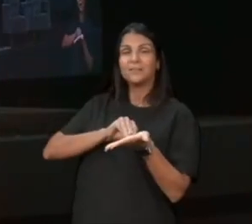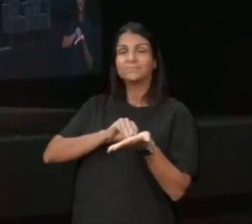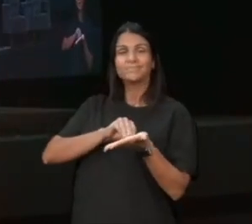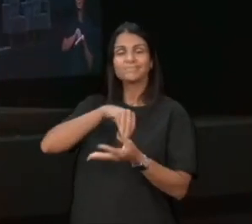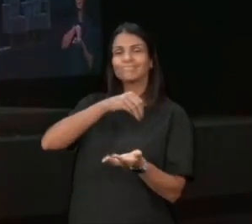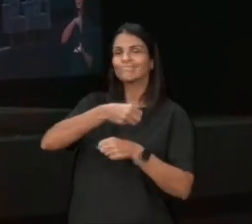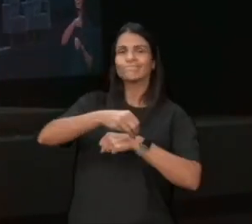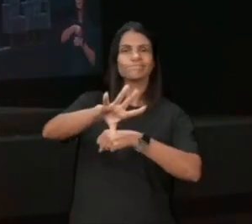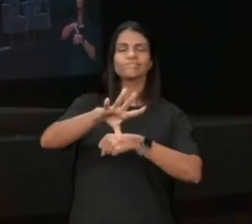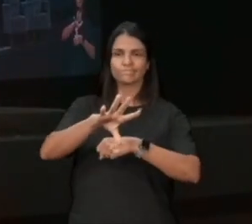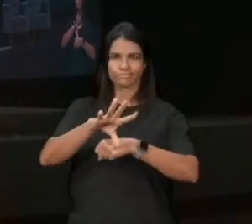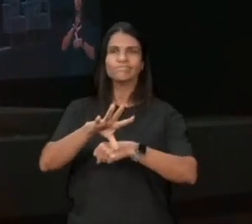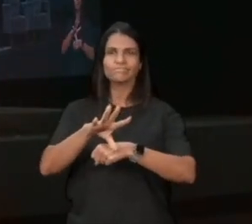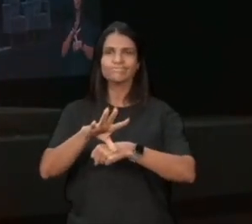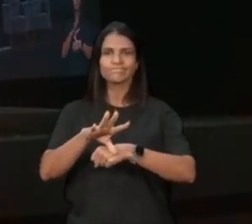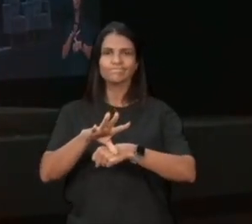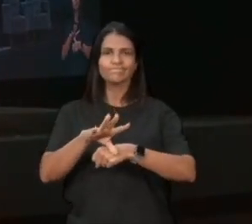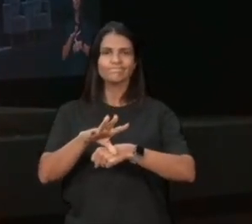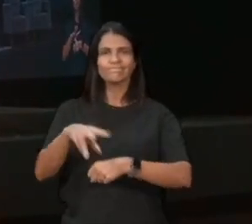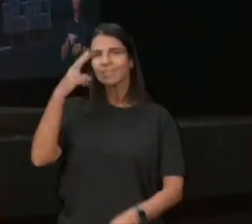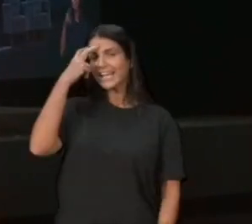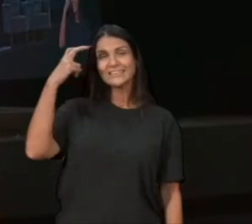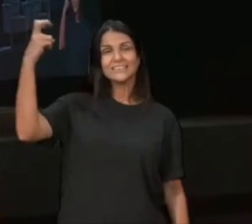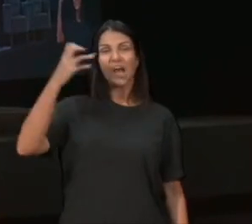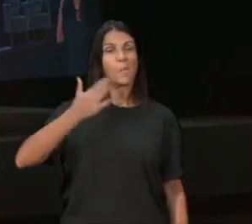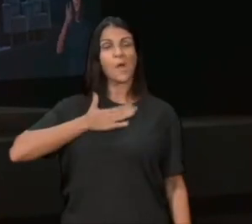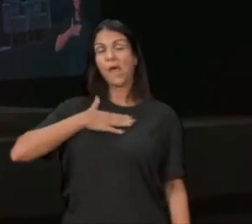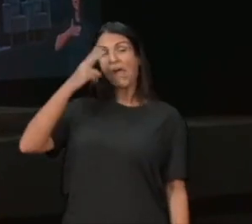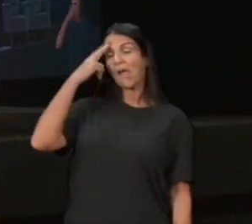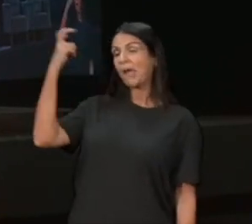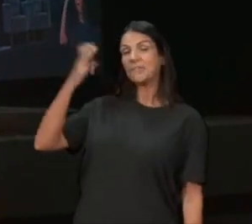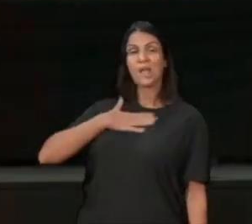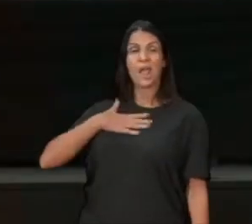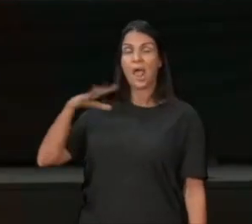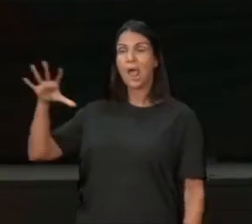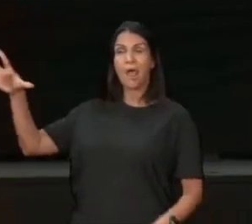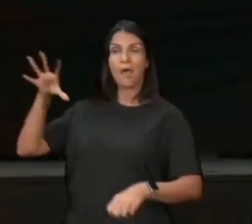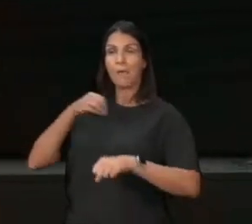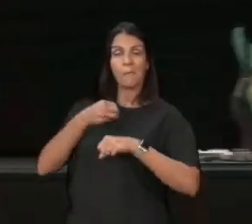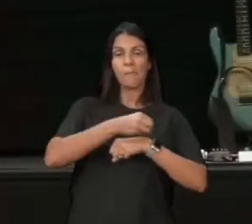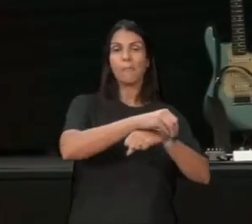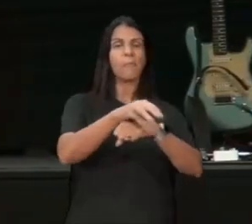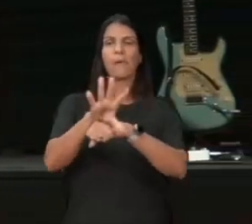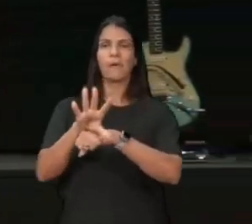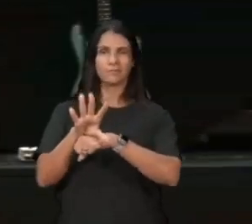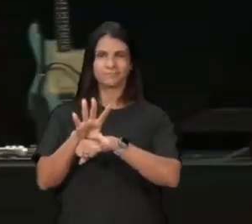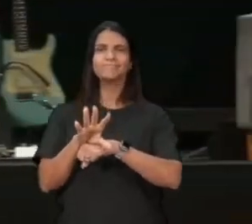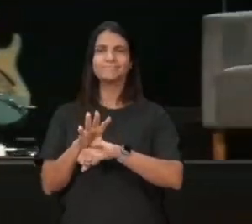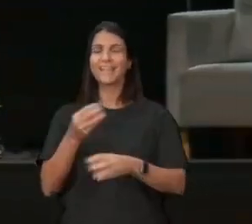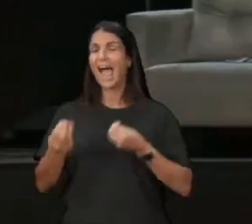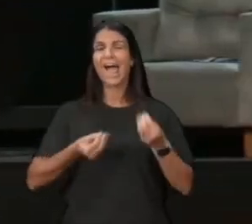dos outros, e emitindo, eles não vão nas fontes primárias, para ver o que esses miseráveis disseram, e para ver o que essa